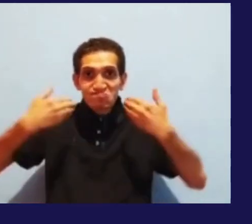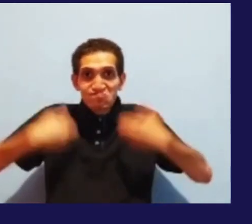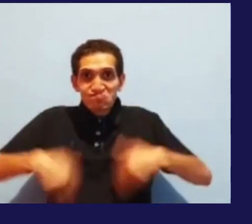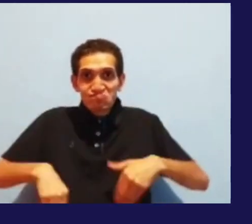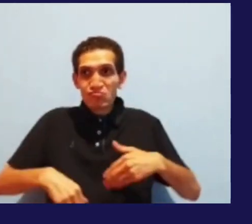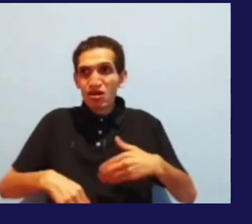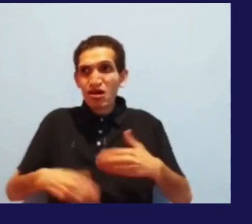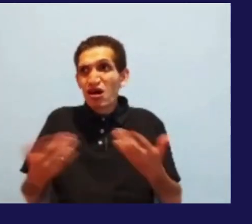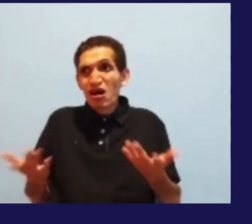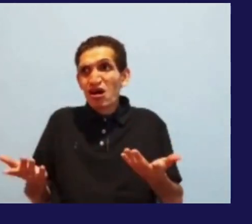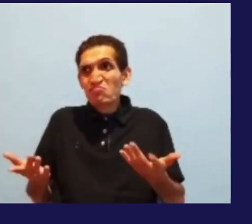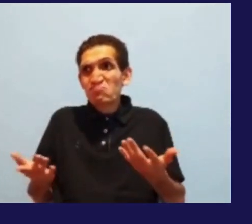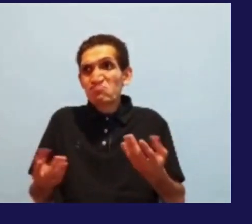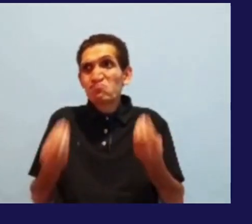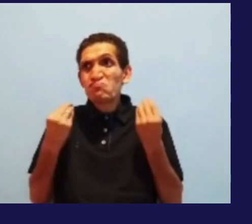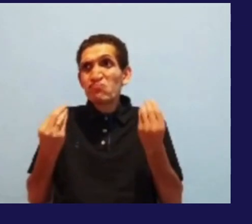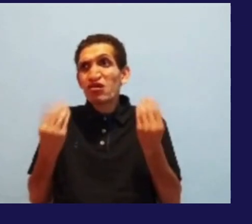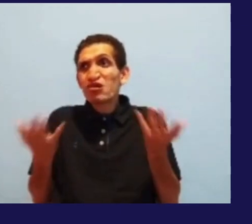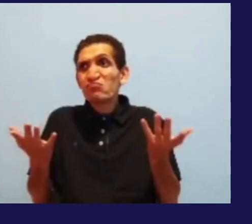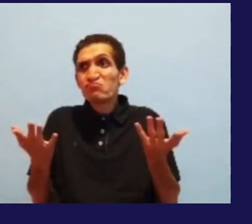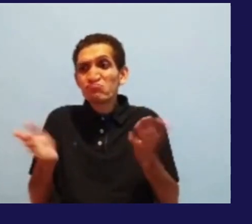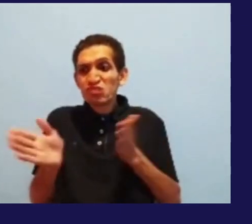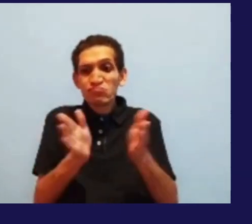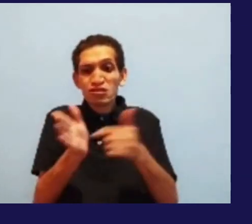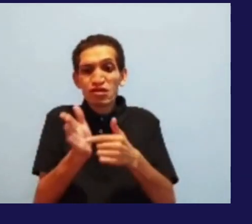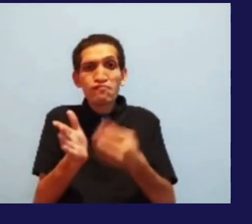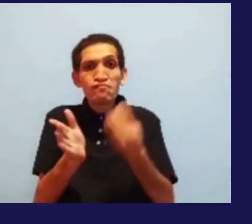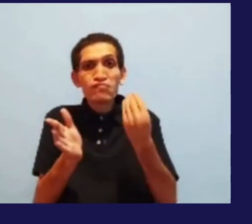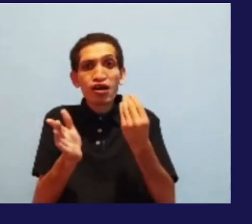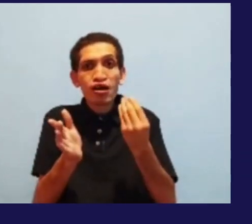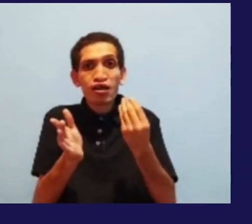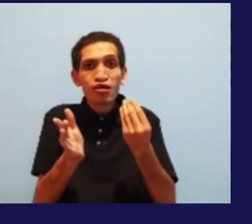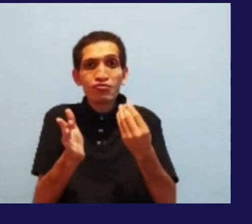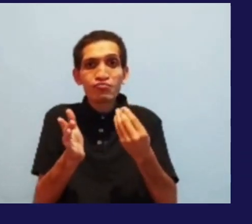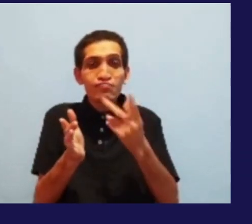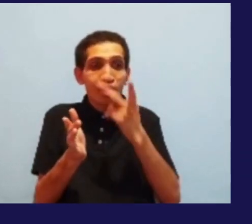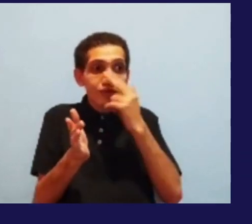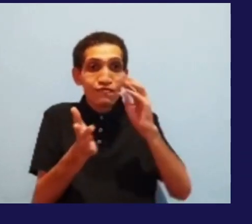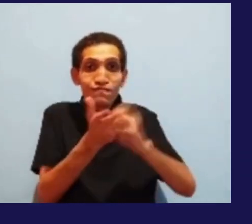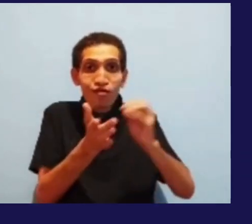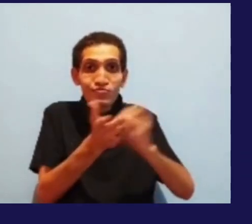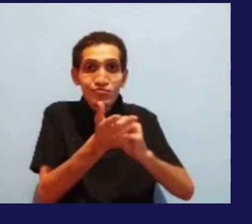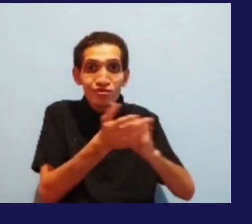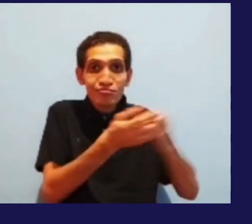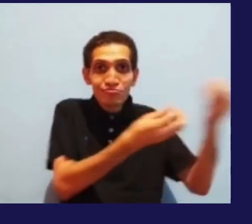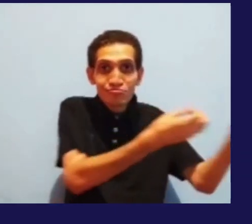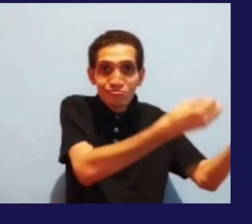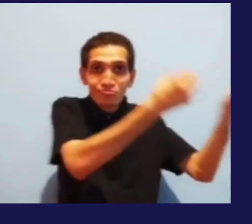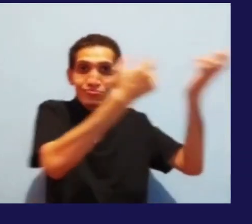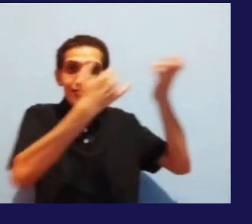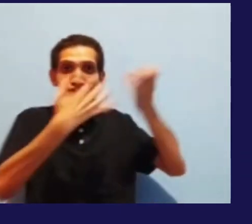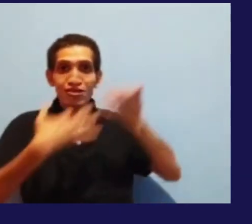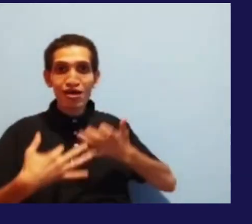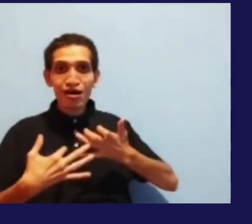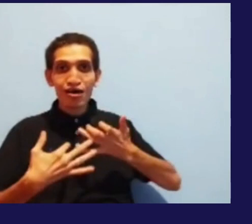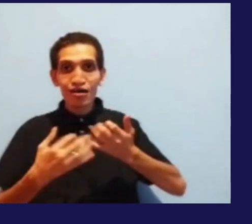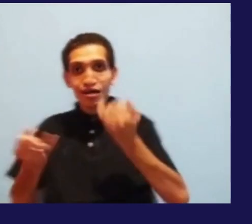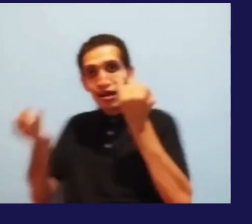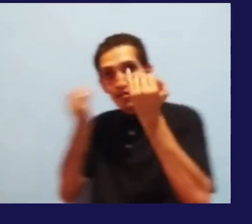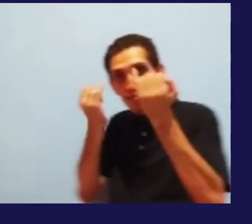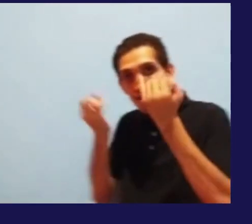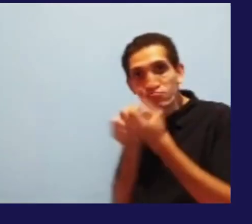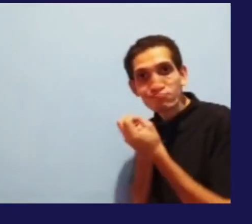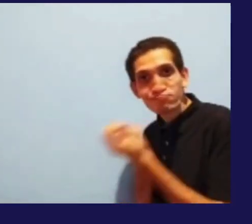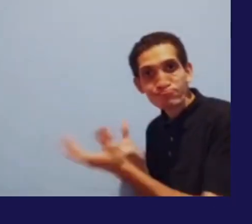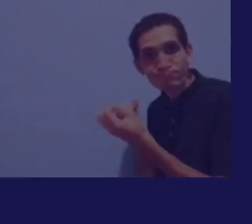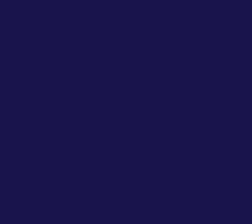pessoa não quer, ela não viu necessidade. Eu acho que a informação seria uma resposta que eu colocaria agora, mas acho que